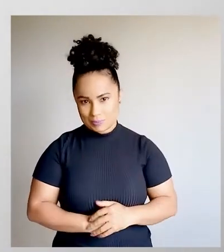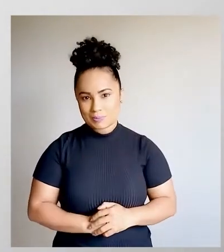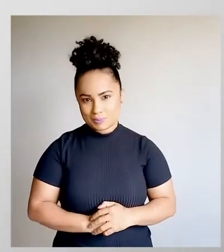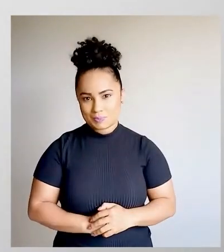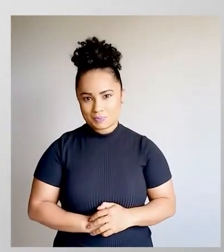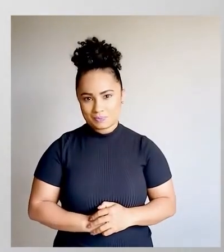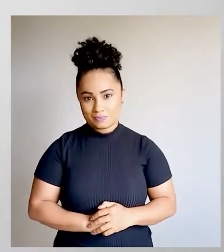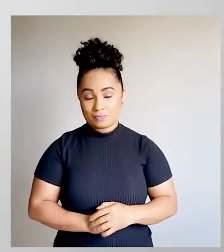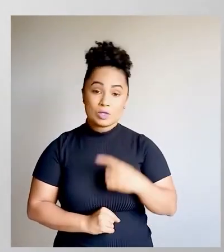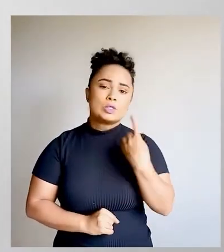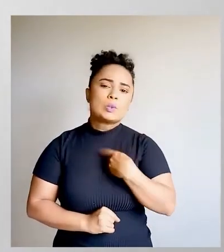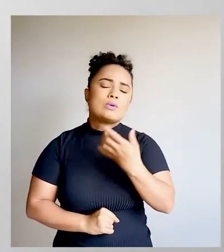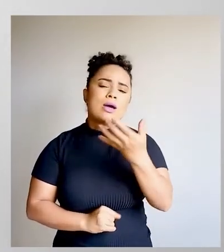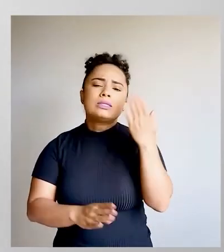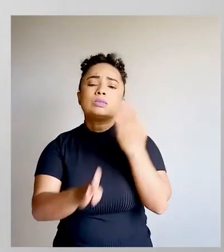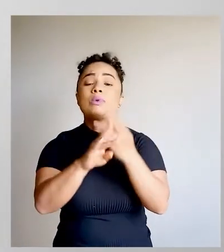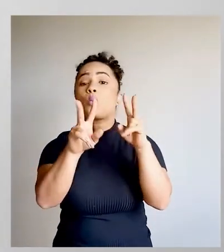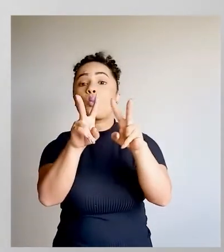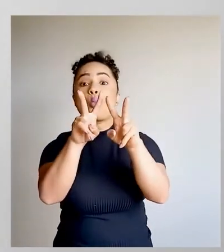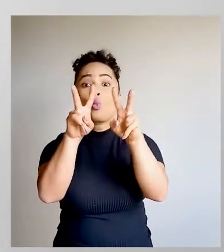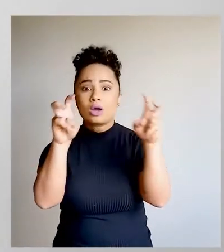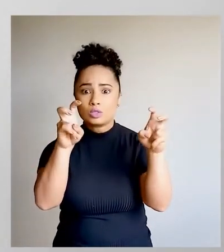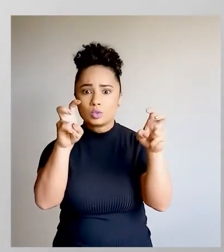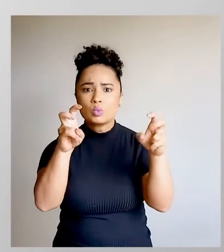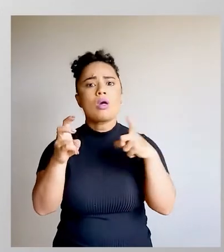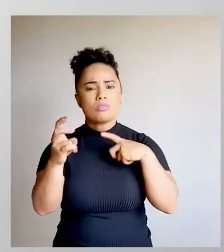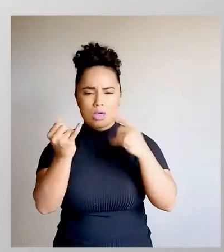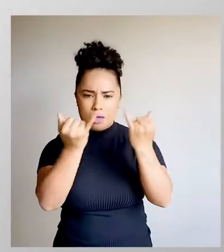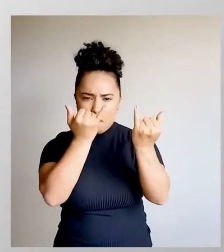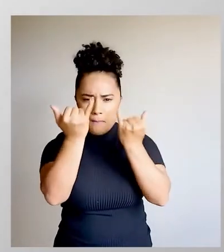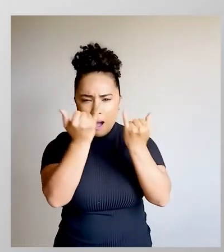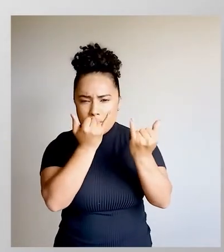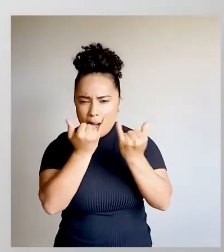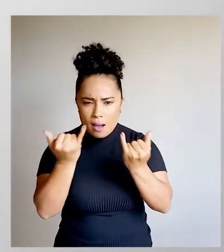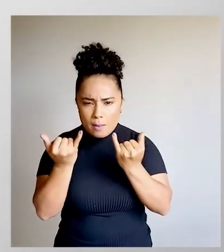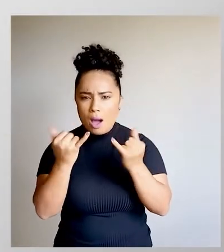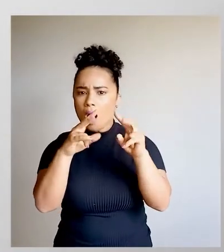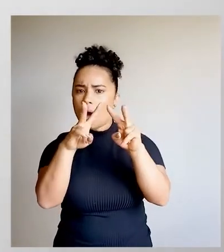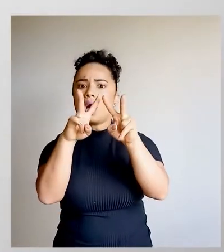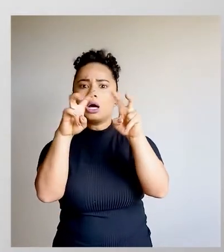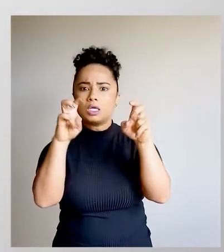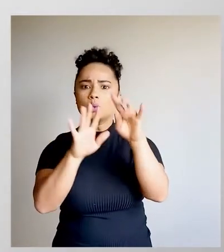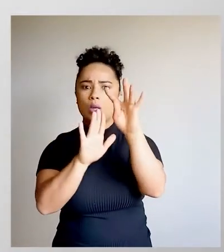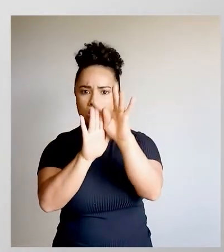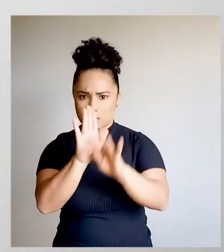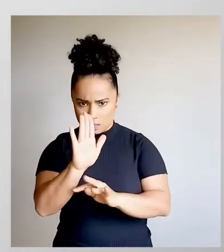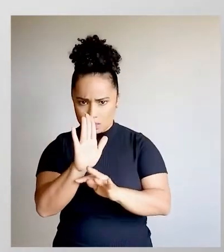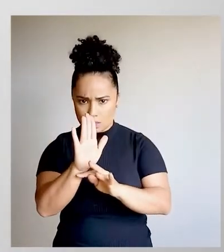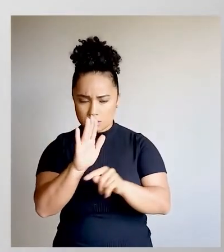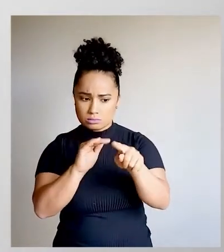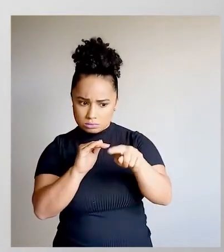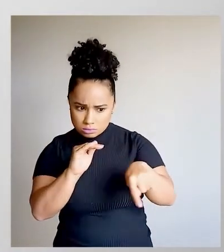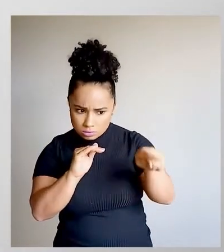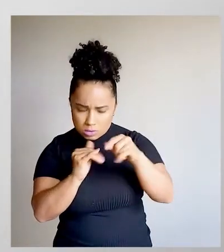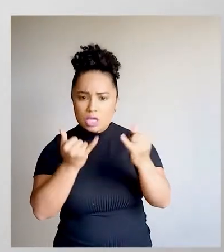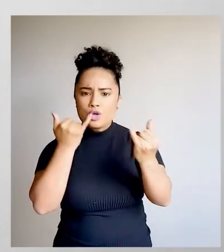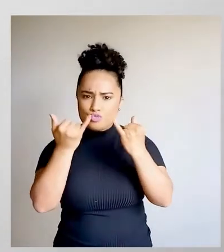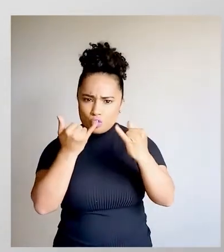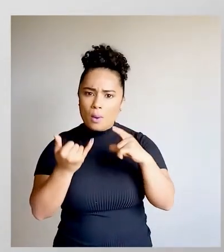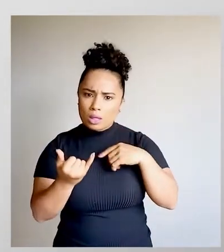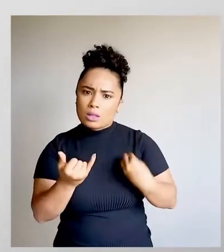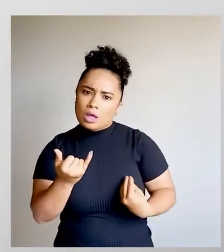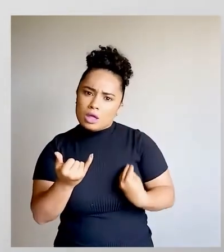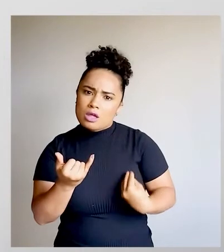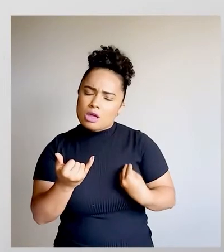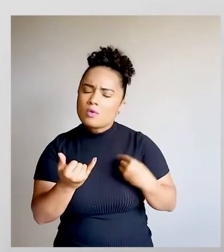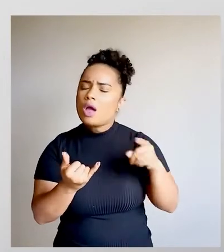nós estamos perguntando o assunto. Todas essas informações sobre o texto, elas são construídas, estão construindo